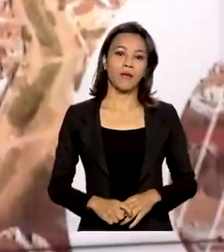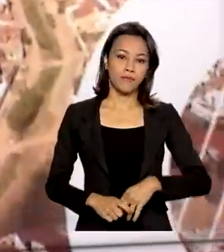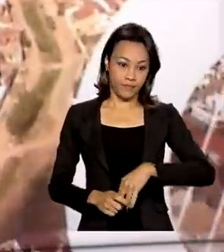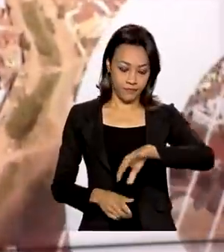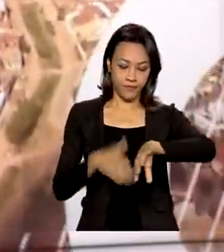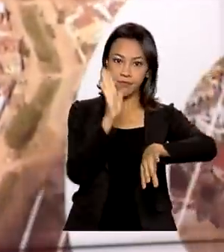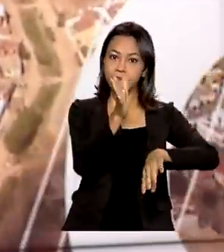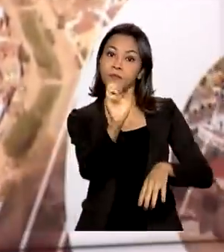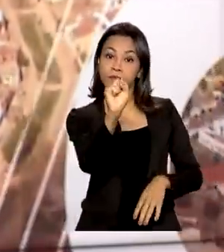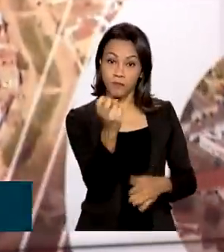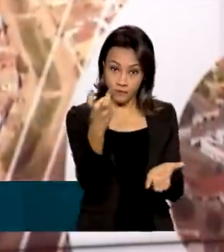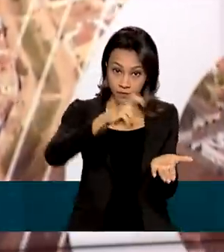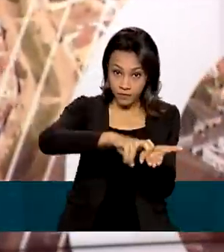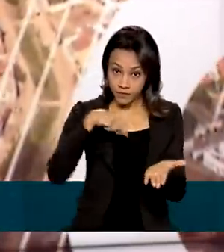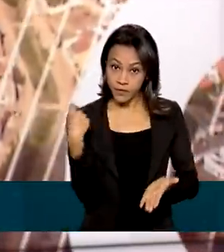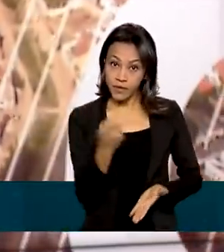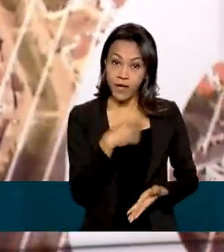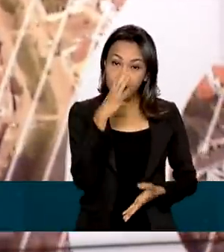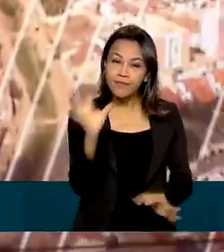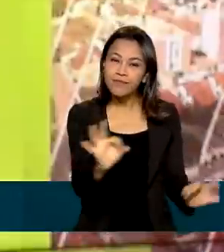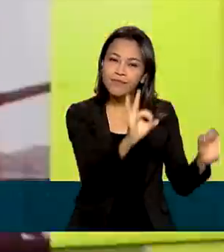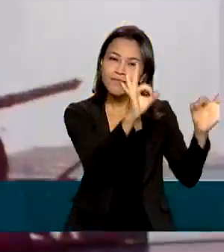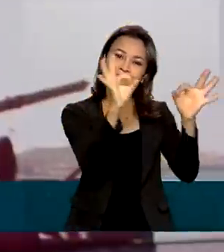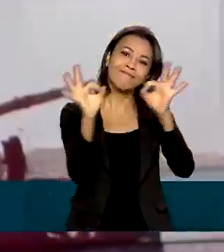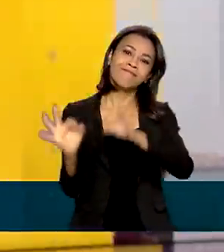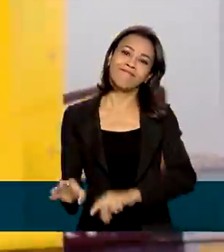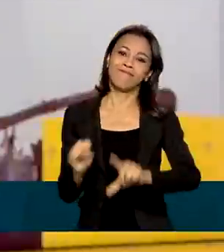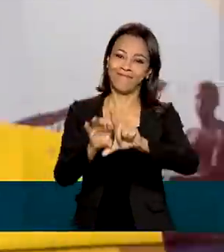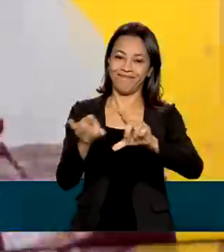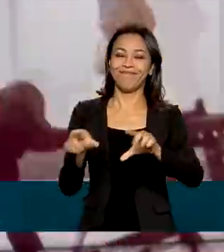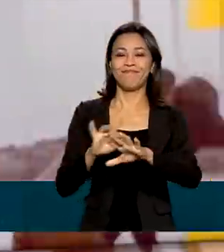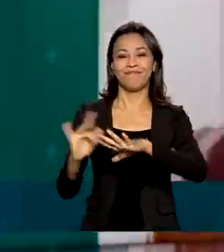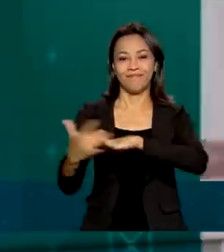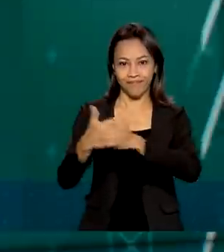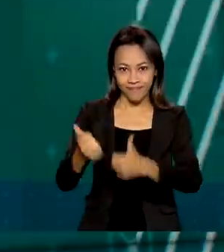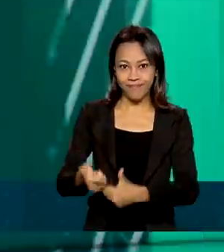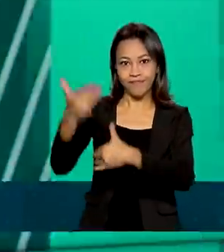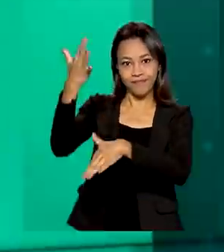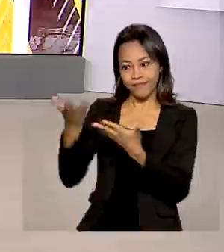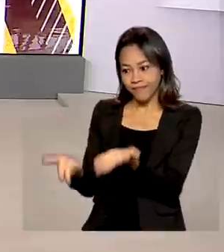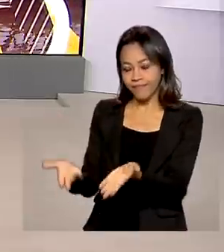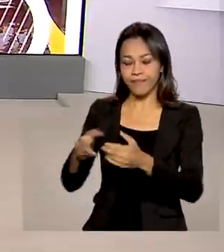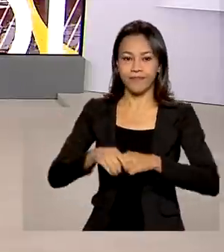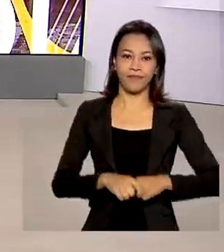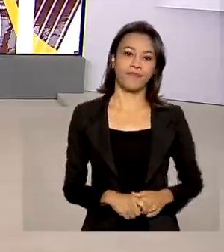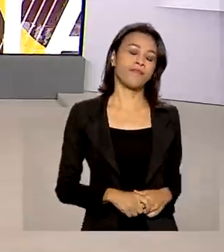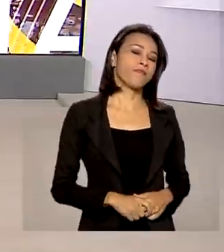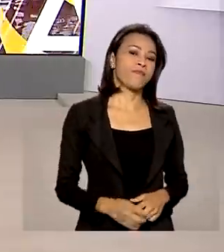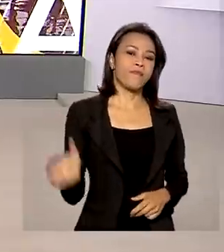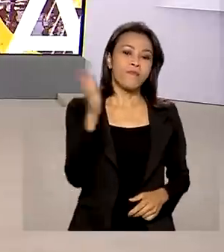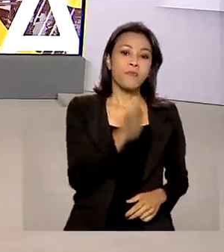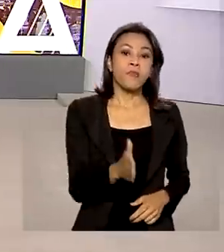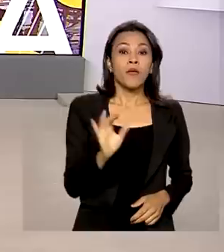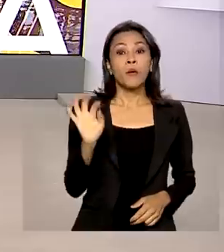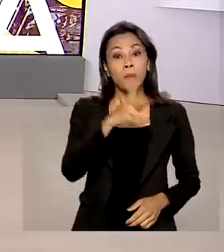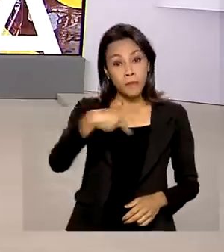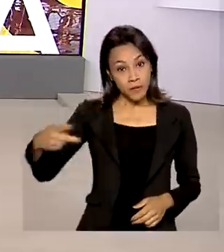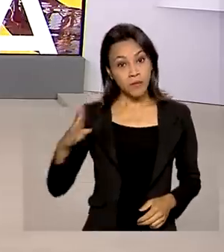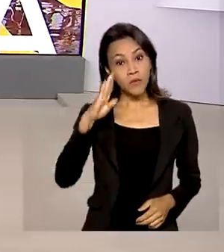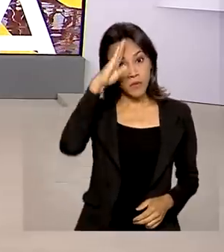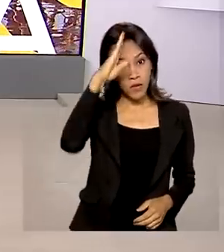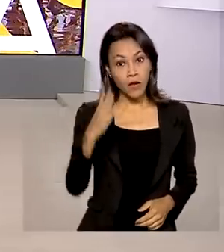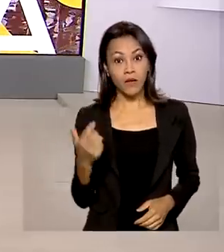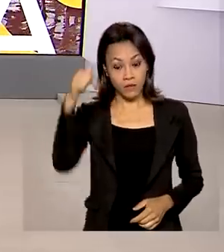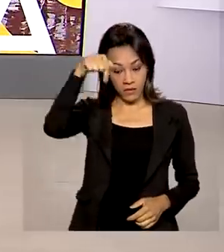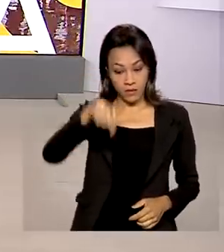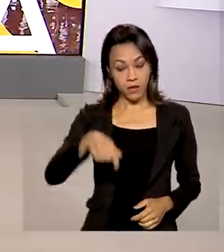Oito horas da manhã, você nos assiste ao vivo também pelas redes sociais. O presidente Jair Bolsonaro visita